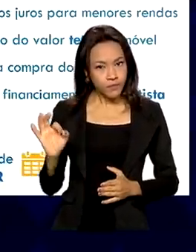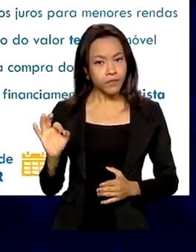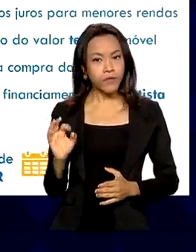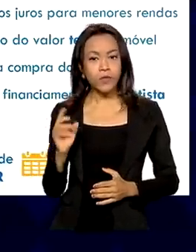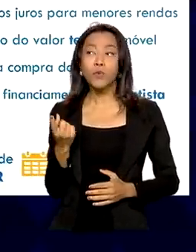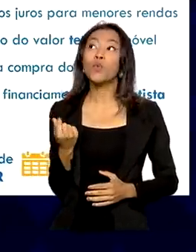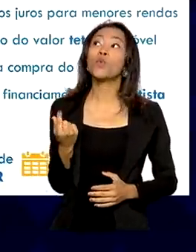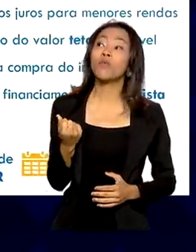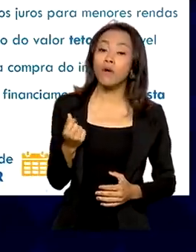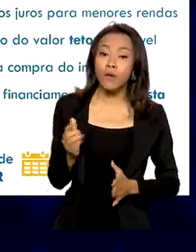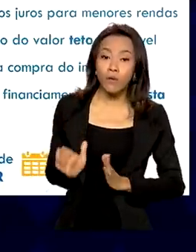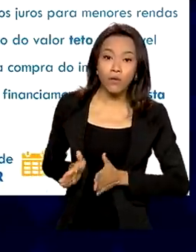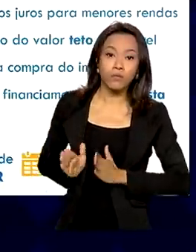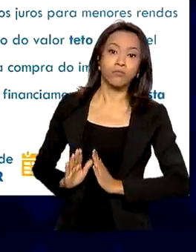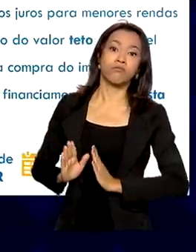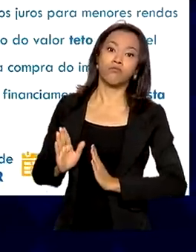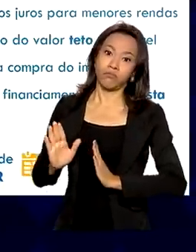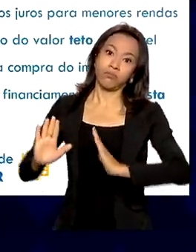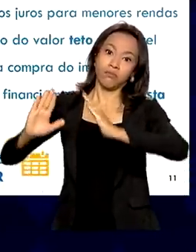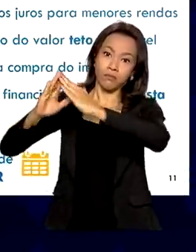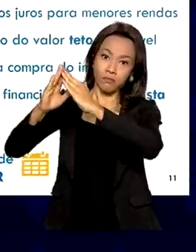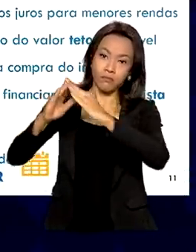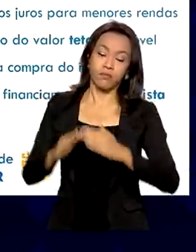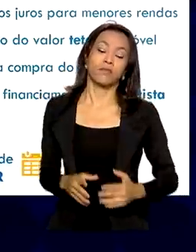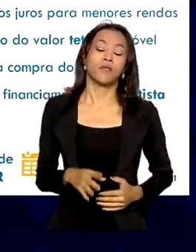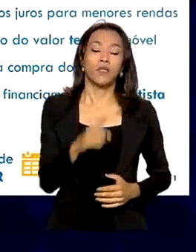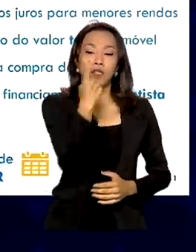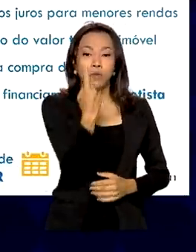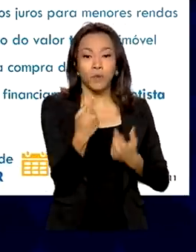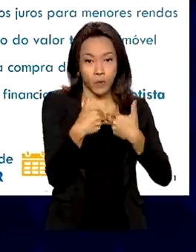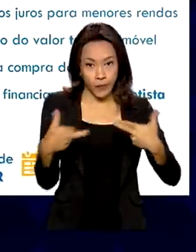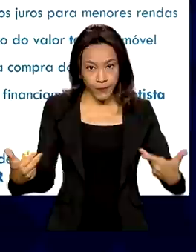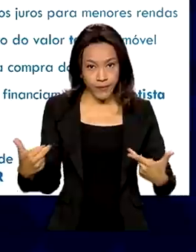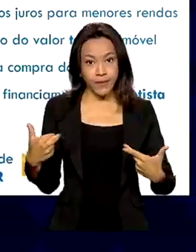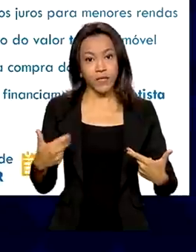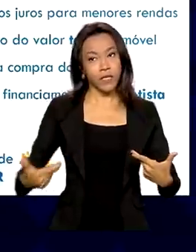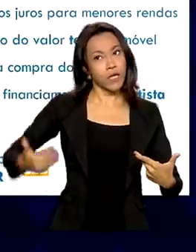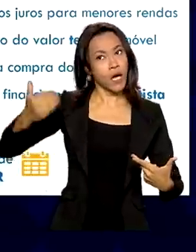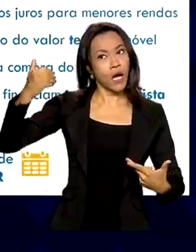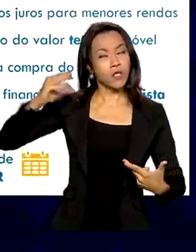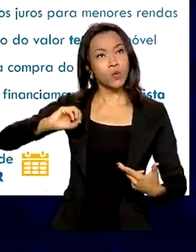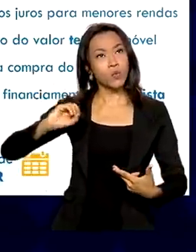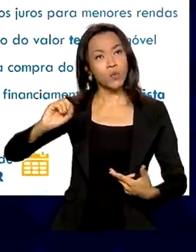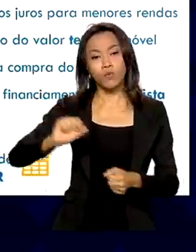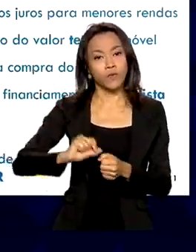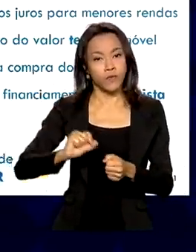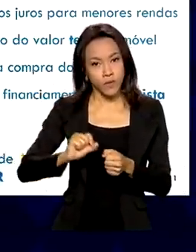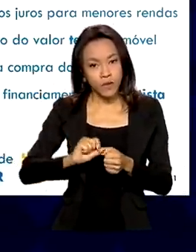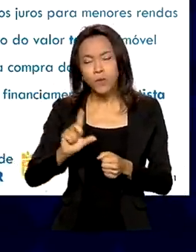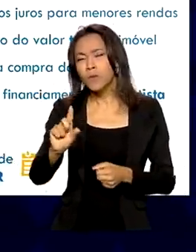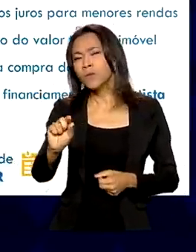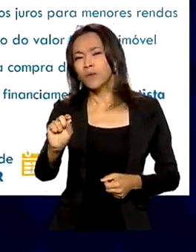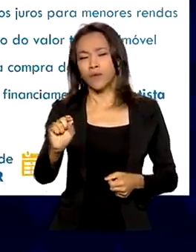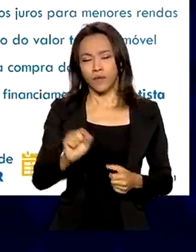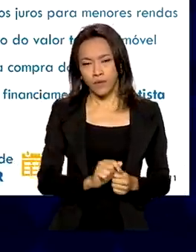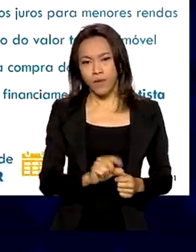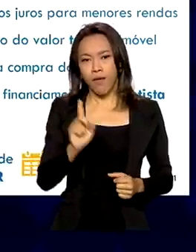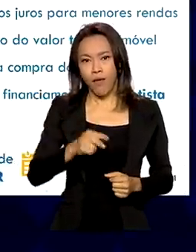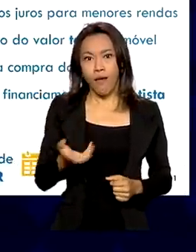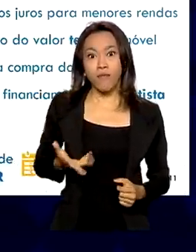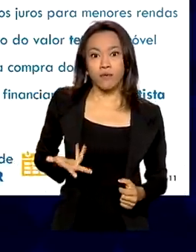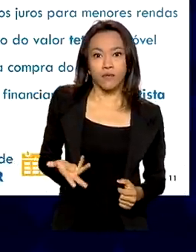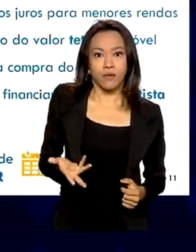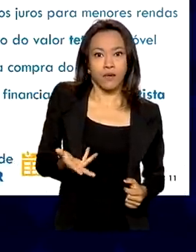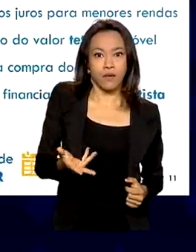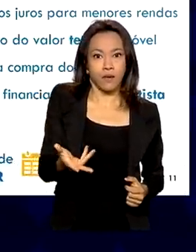do imóvel e vamos continuar conversando. Agora, uma coisa que a gente vai fazer, que não fez nos últimos três anos, é acelerar ao